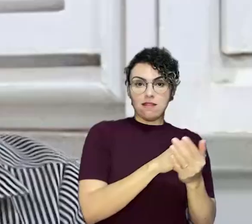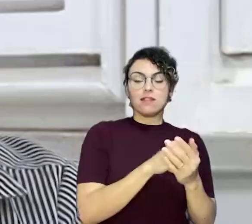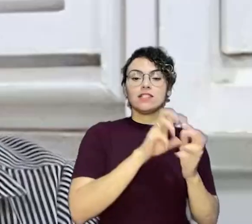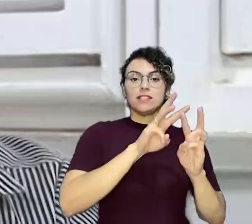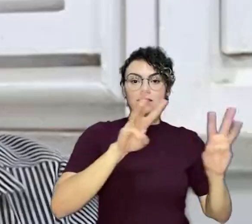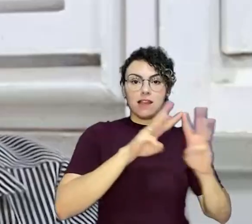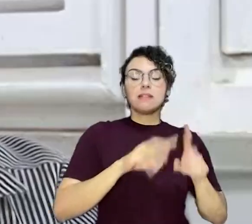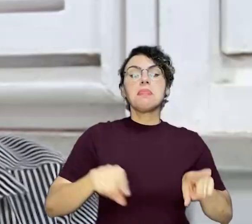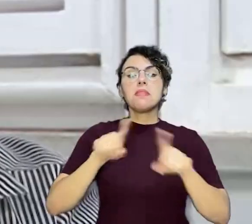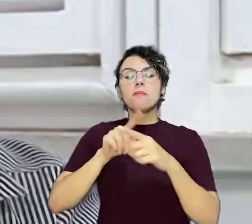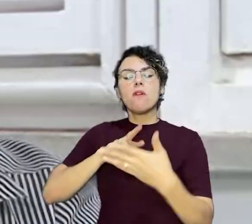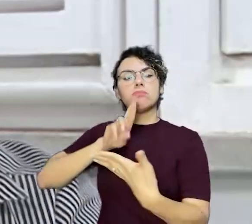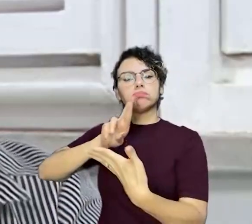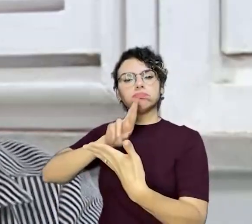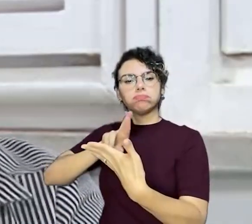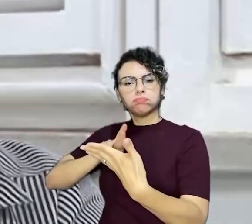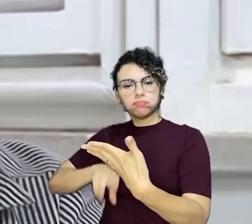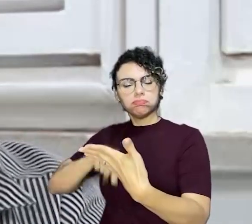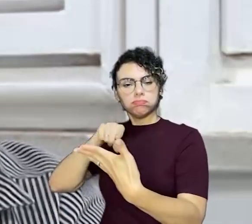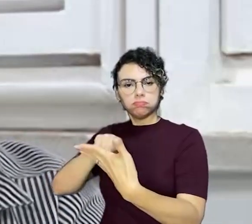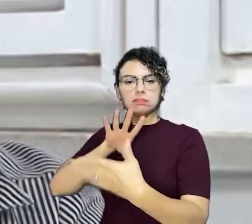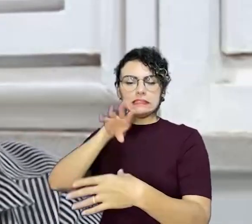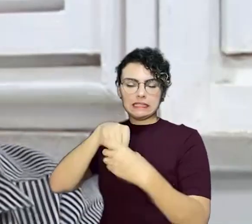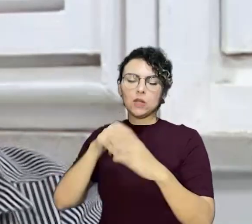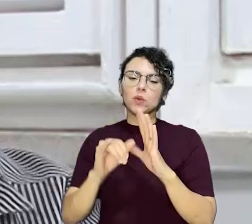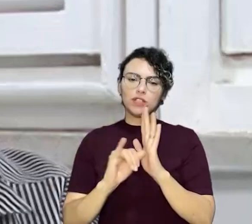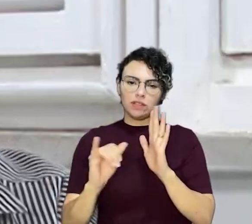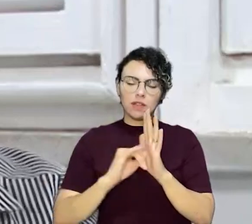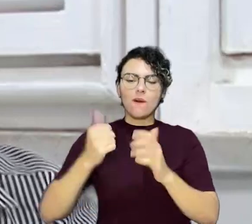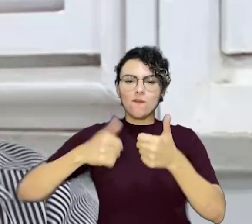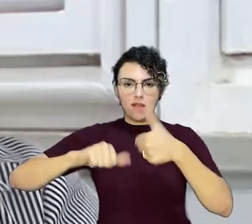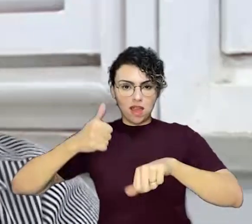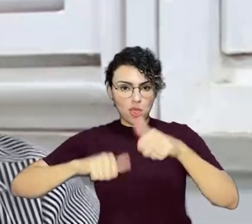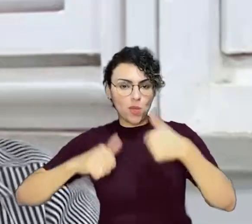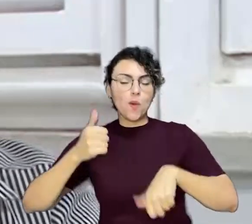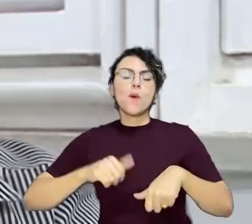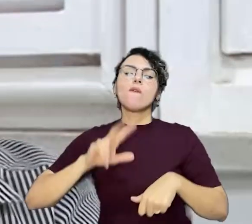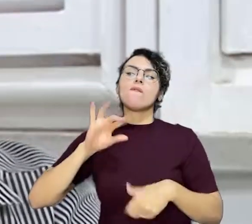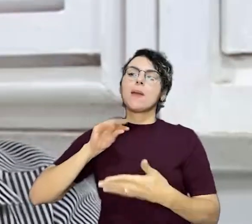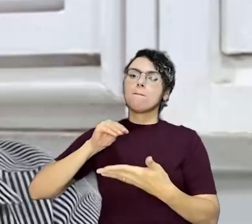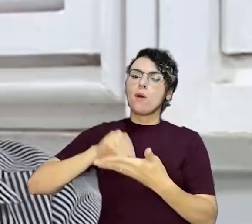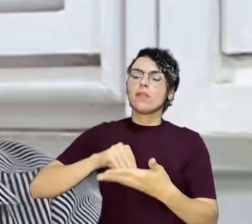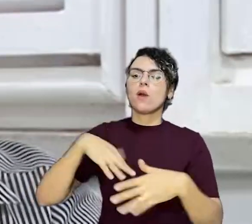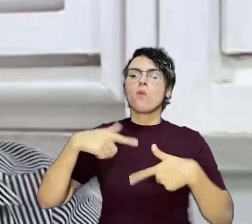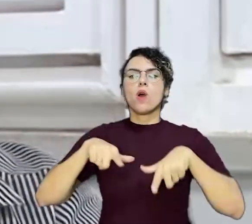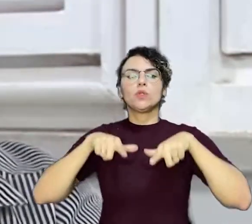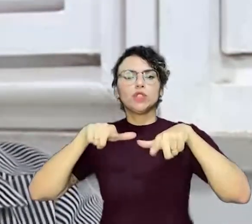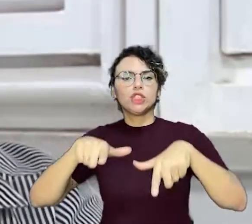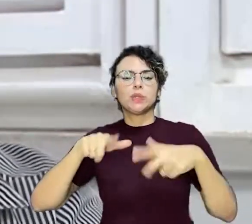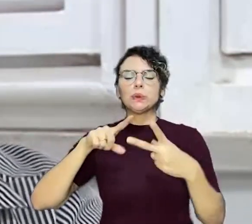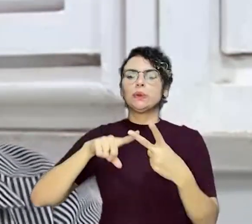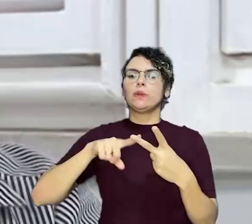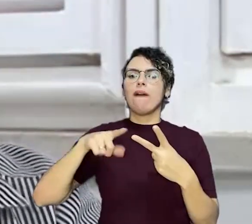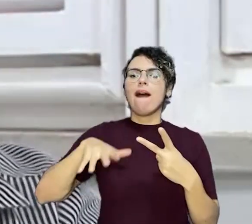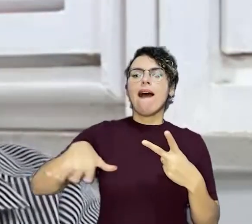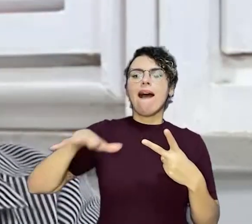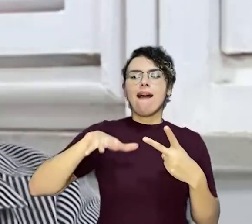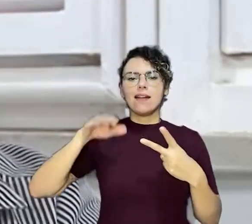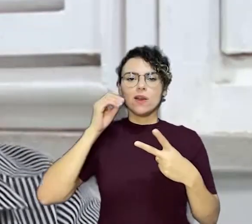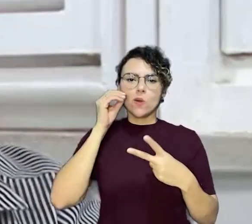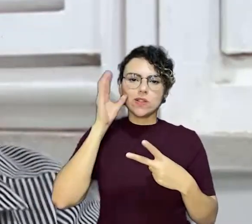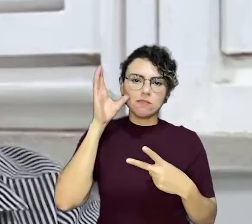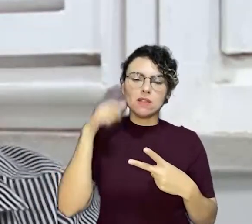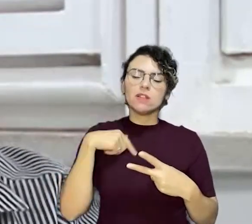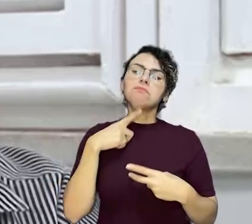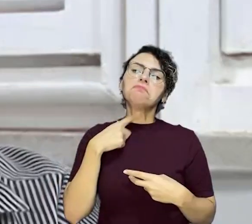site e também vai responder um formulário que está disponível no edital de avaliadores, onde ele vai identificar a titulação, a área